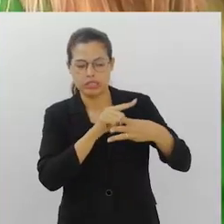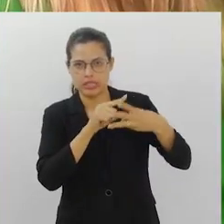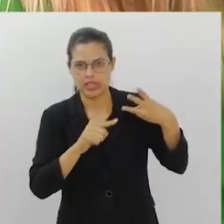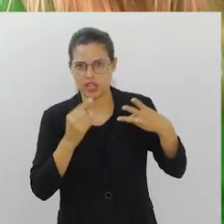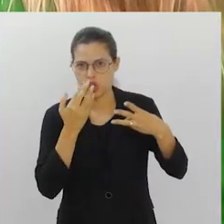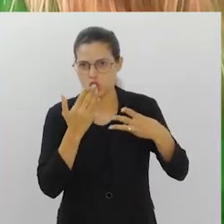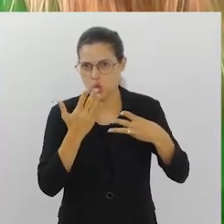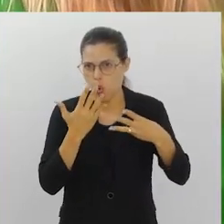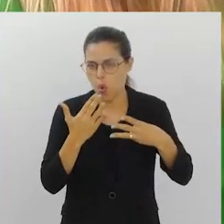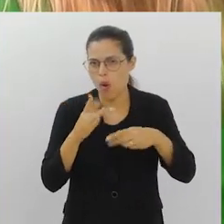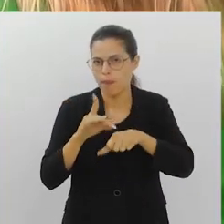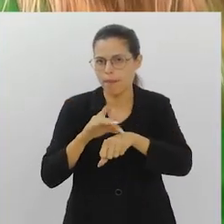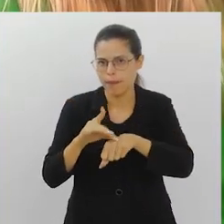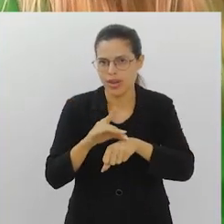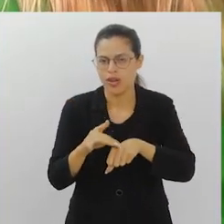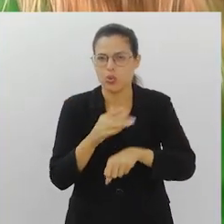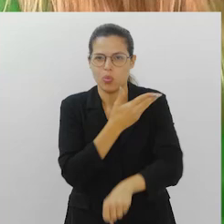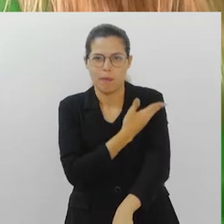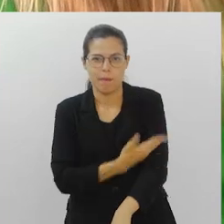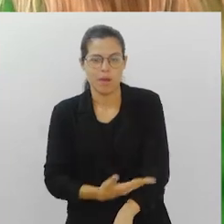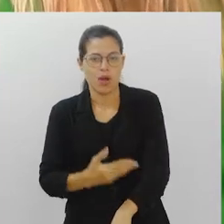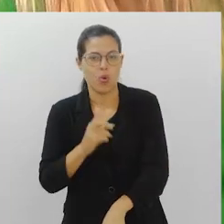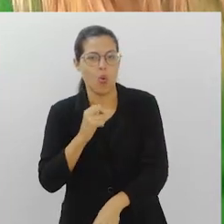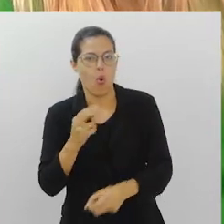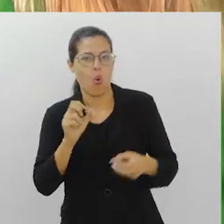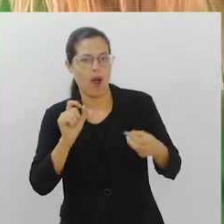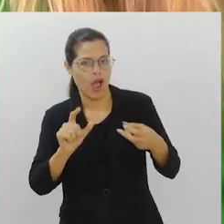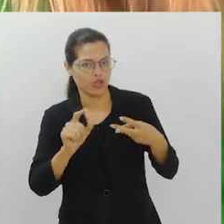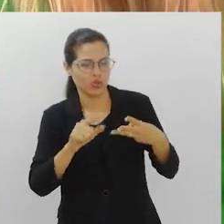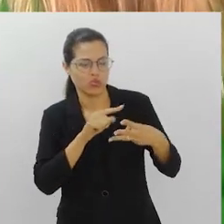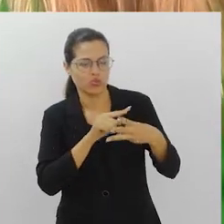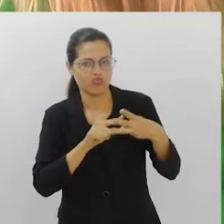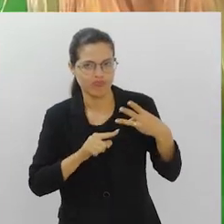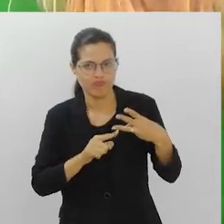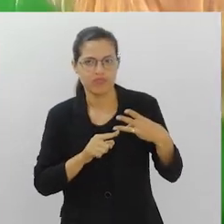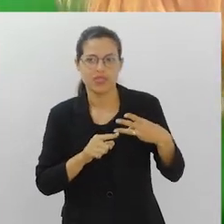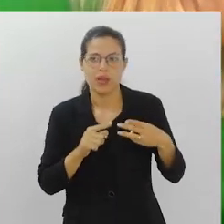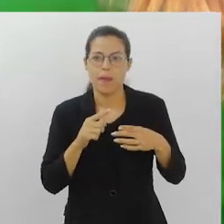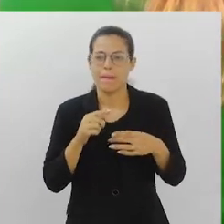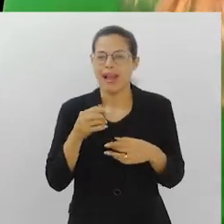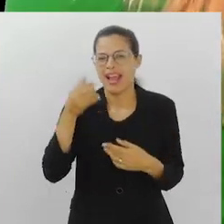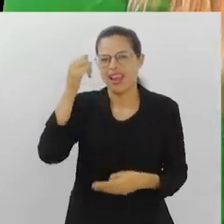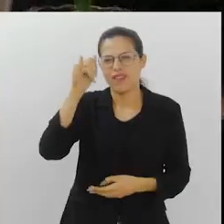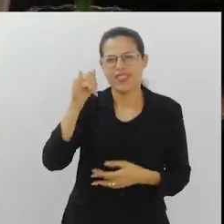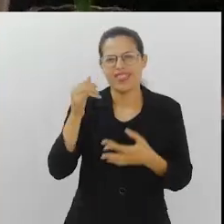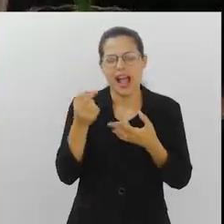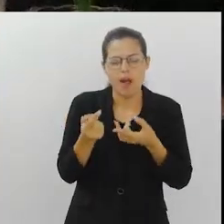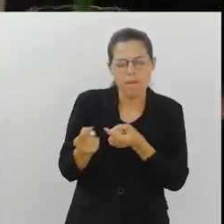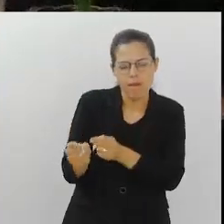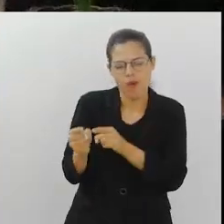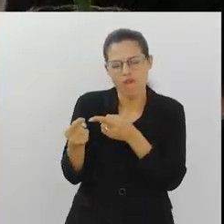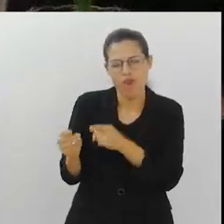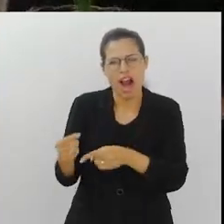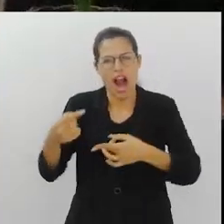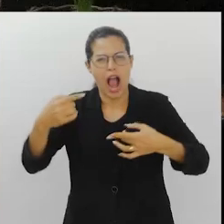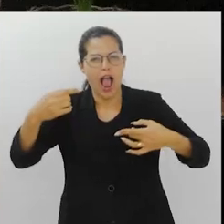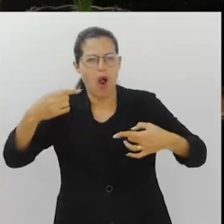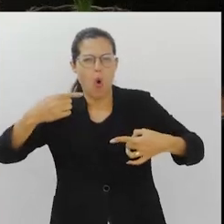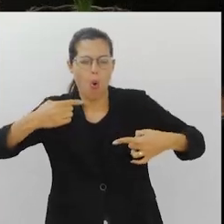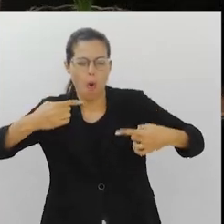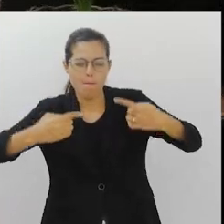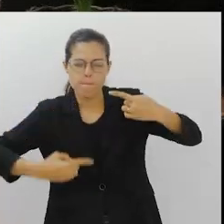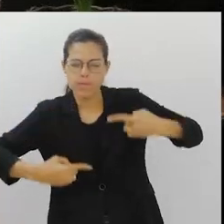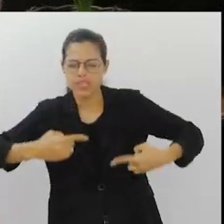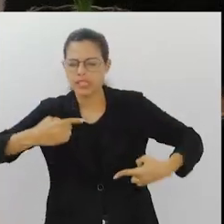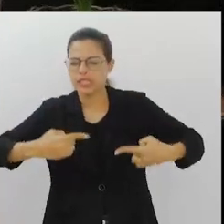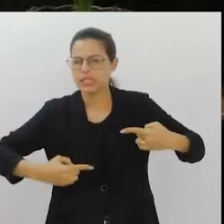cores de tênis, ou é preto, ou é branco, ou é azul marinho, para justamente não provocar essa competição